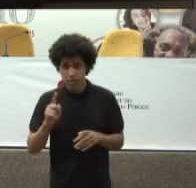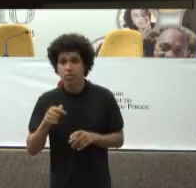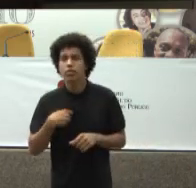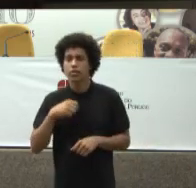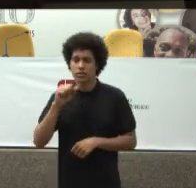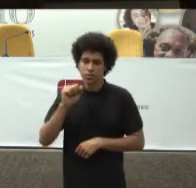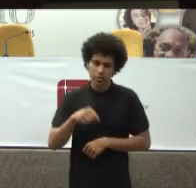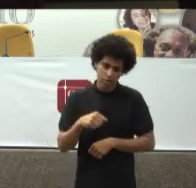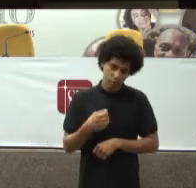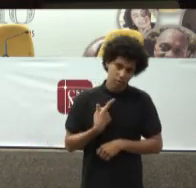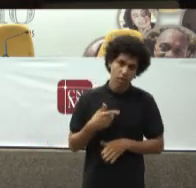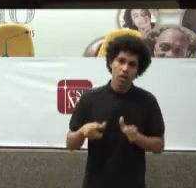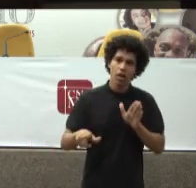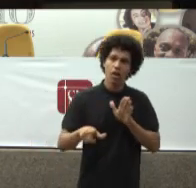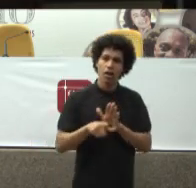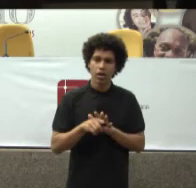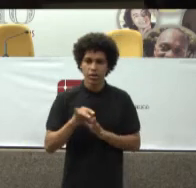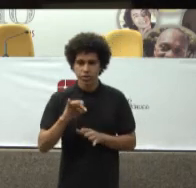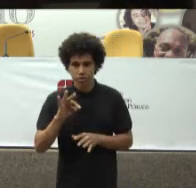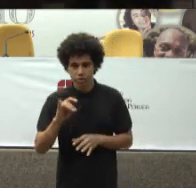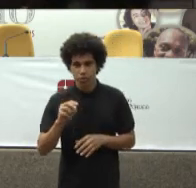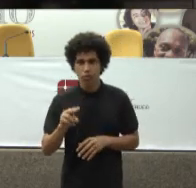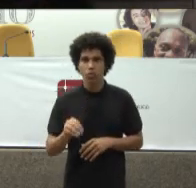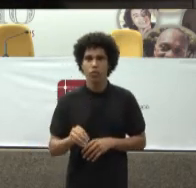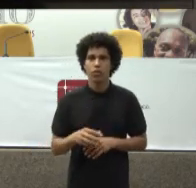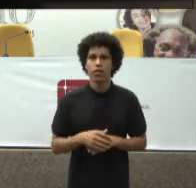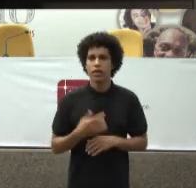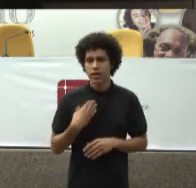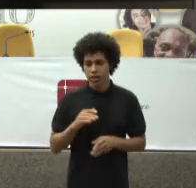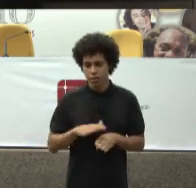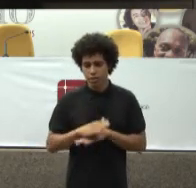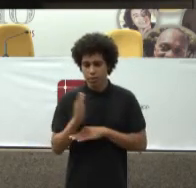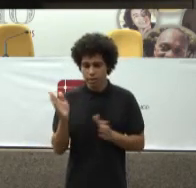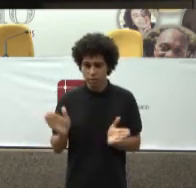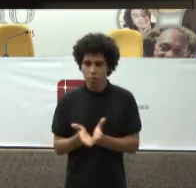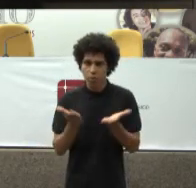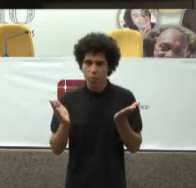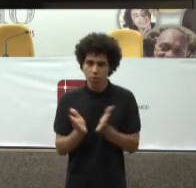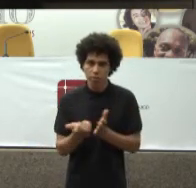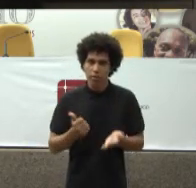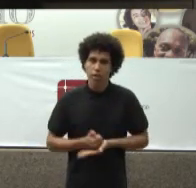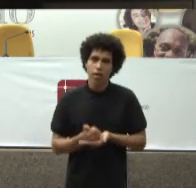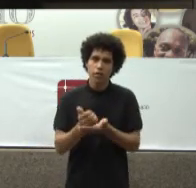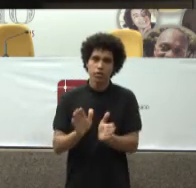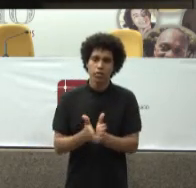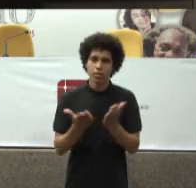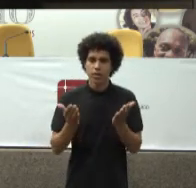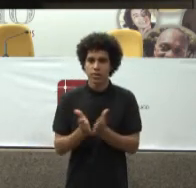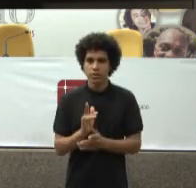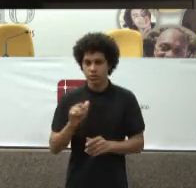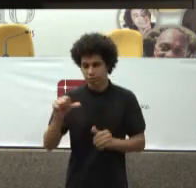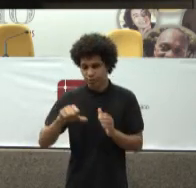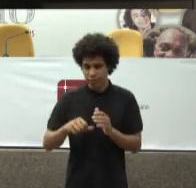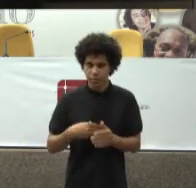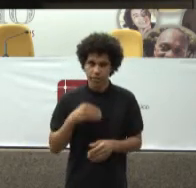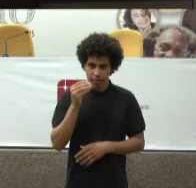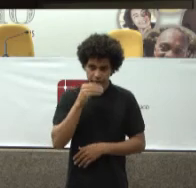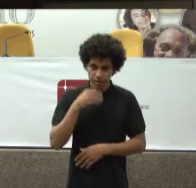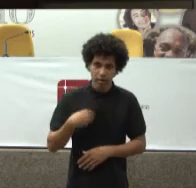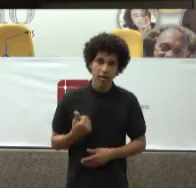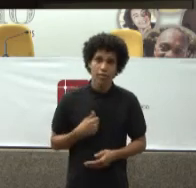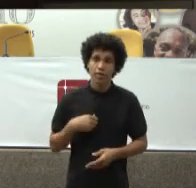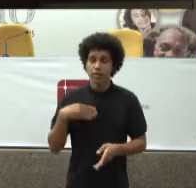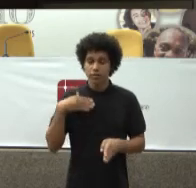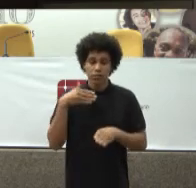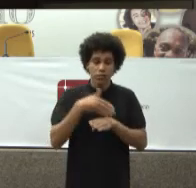Um instrumento legítimo Que está à disposição Das pessoas mais pobres Mais sofridas Mais vulneráveis Para ter acesso à saúde E superar os obstáculos Que se